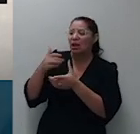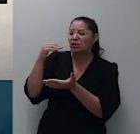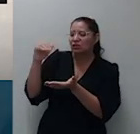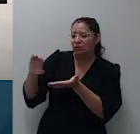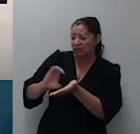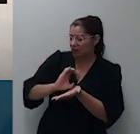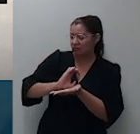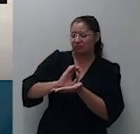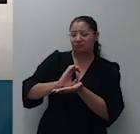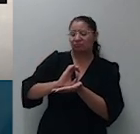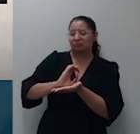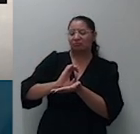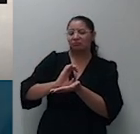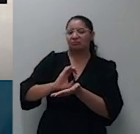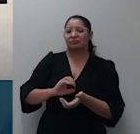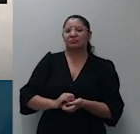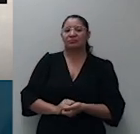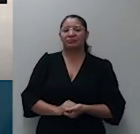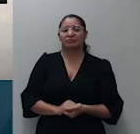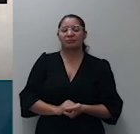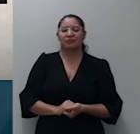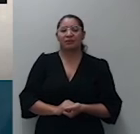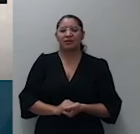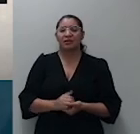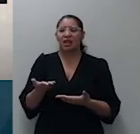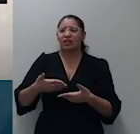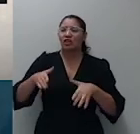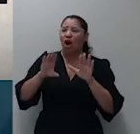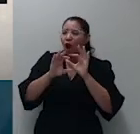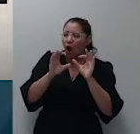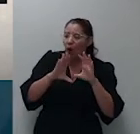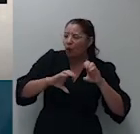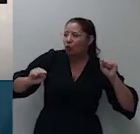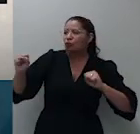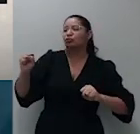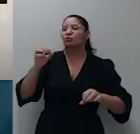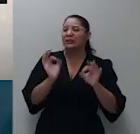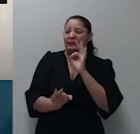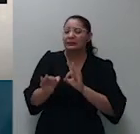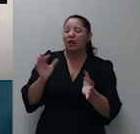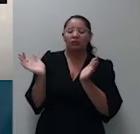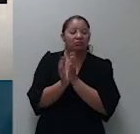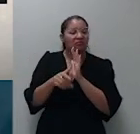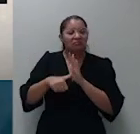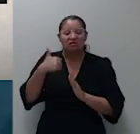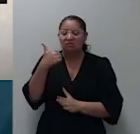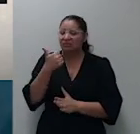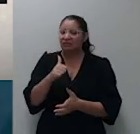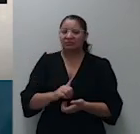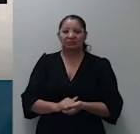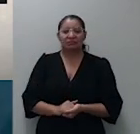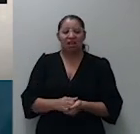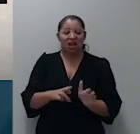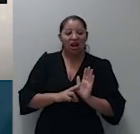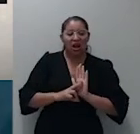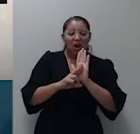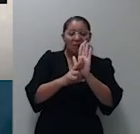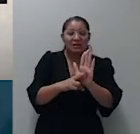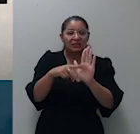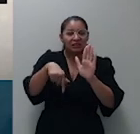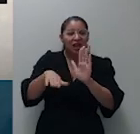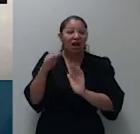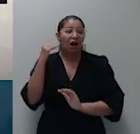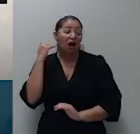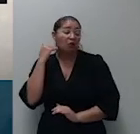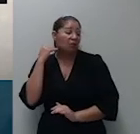Acerca da questão, a Corte Local asseverou que, em razão de não ter sido o título apresentado ao banco sacado, os